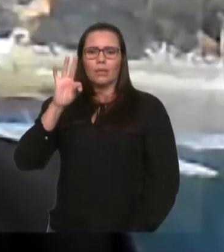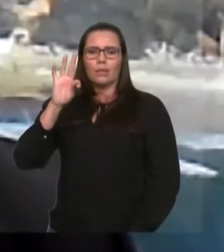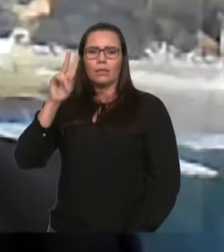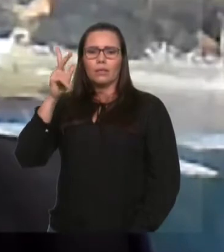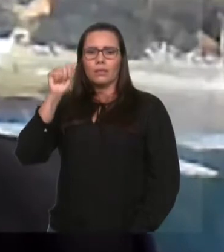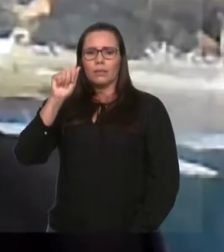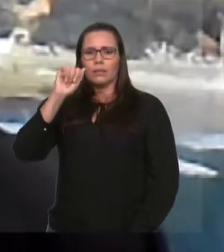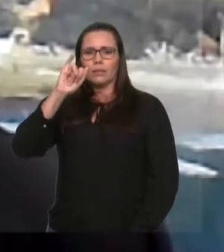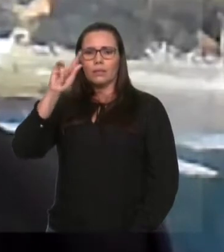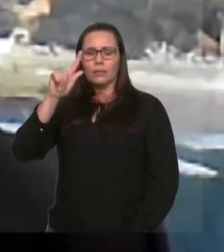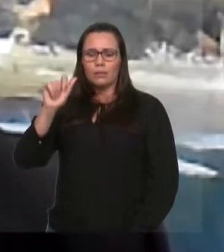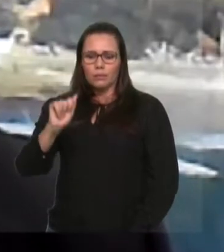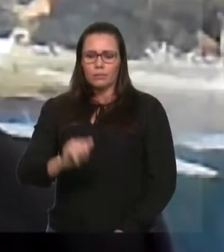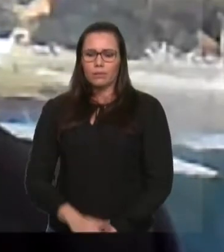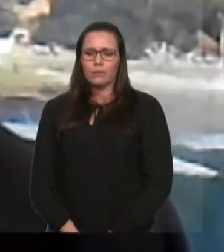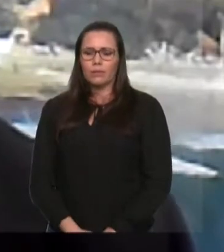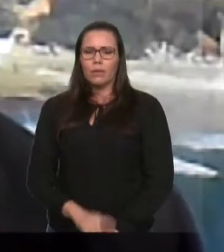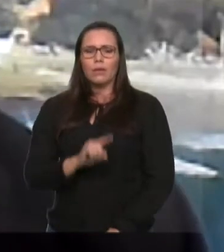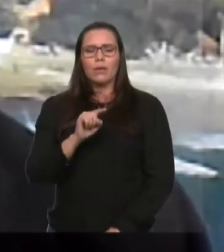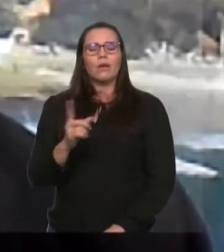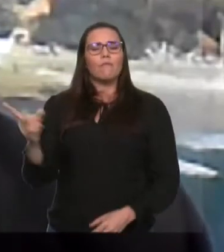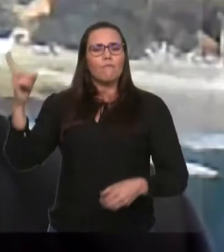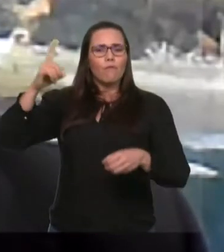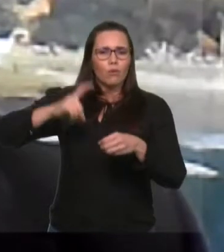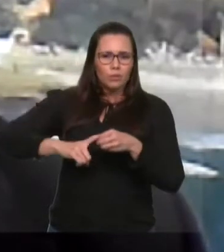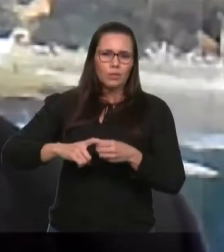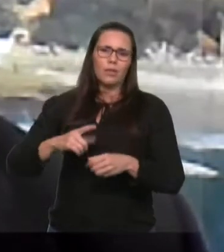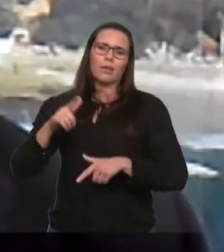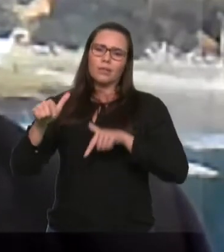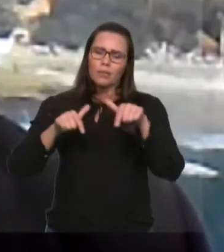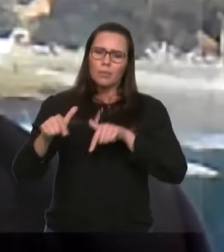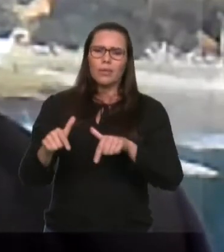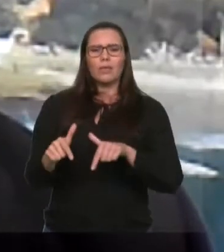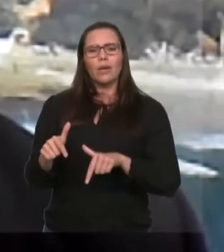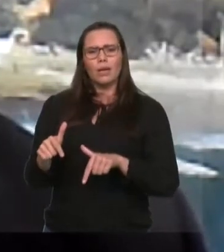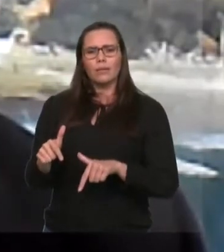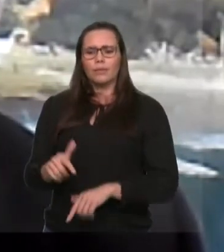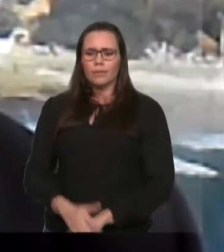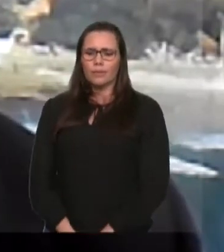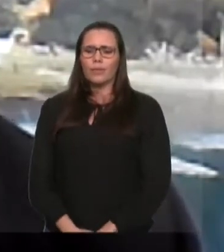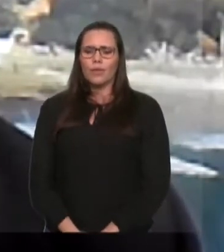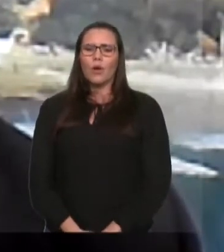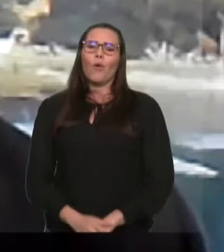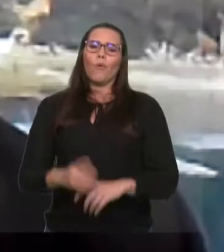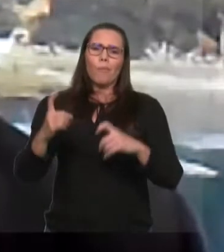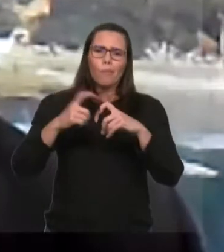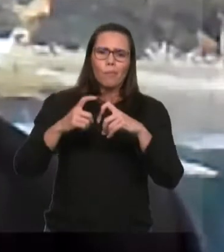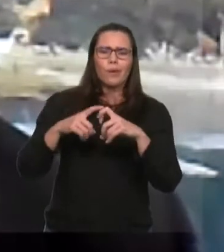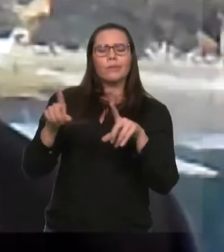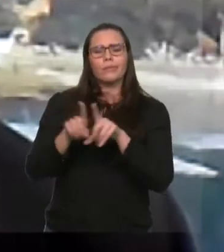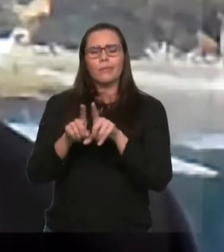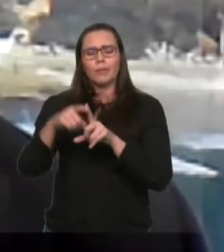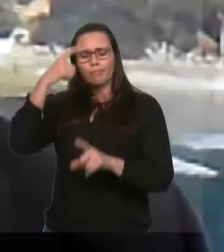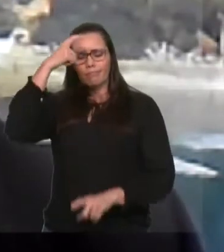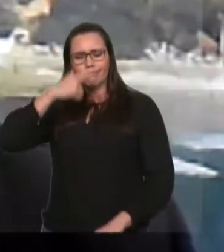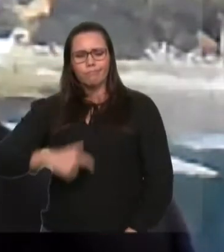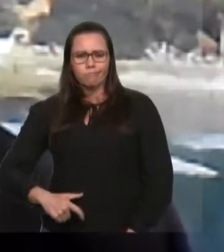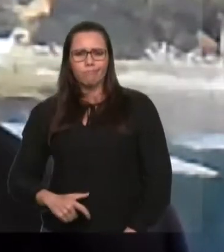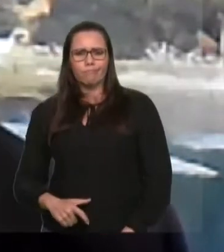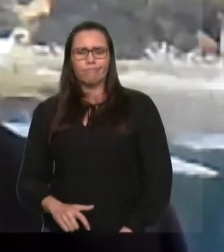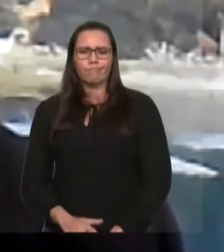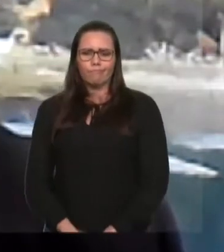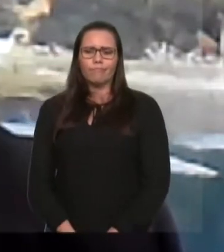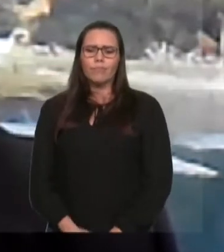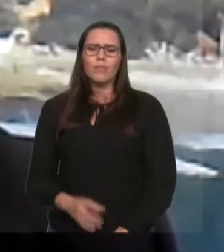família, das suas atividades parlamentares, como médica e como cidadã. Então, que Deus possa estabelecer a sua saúde em plenitude.